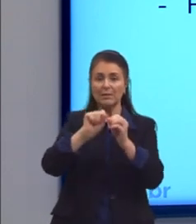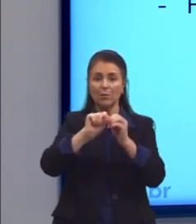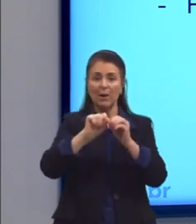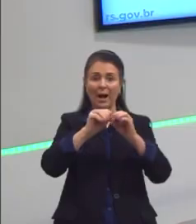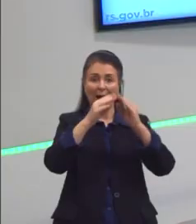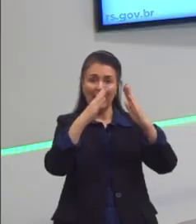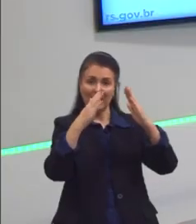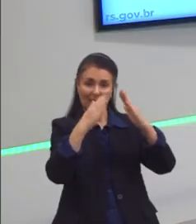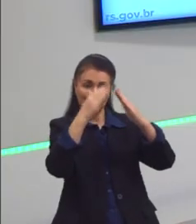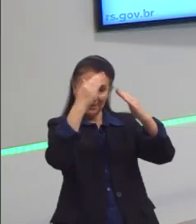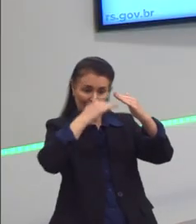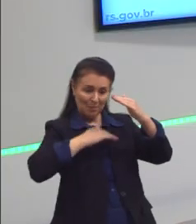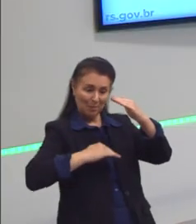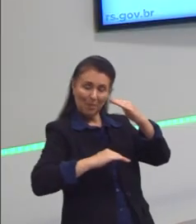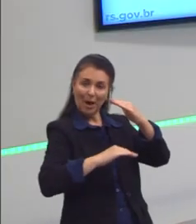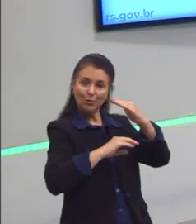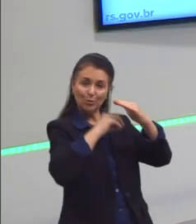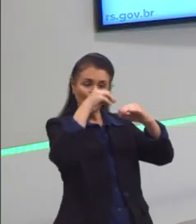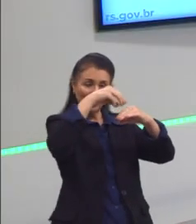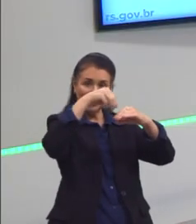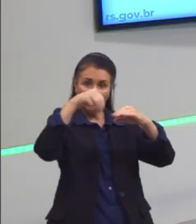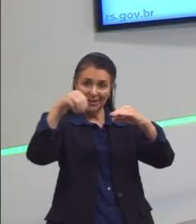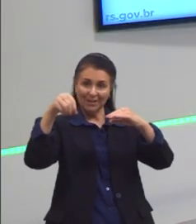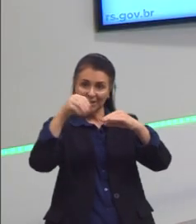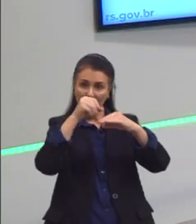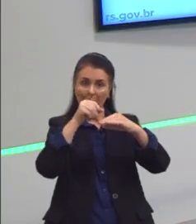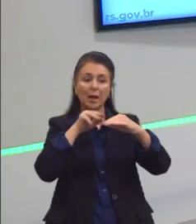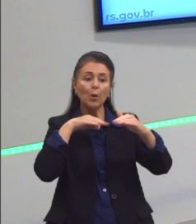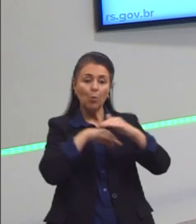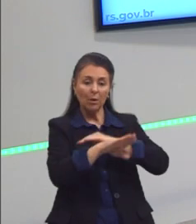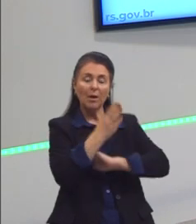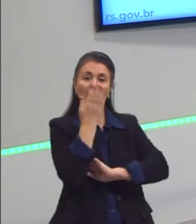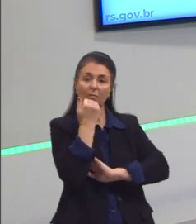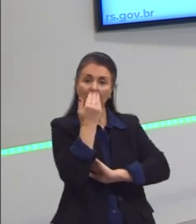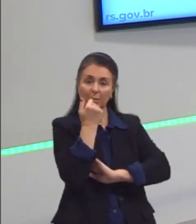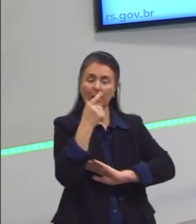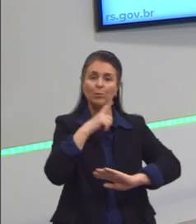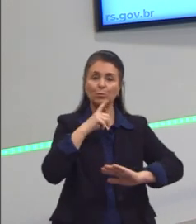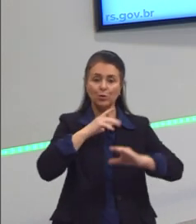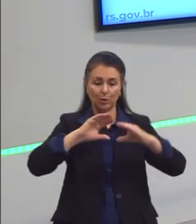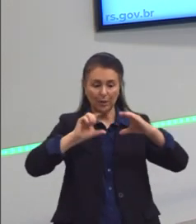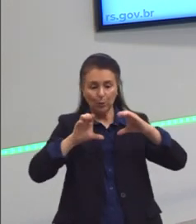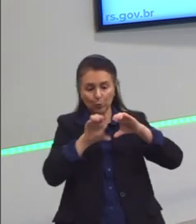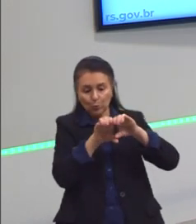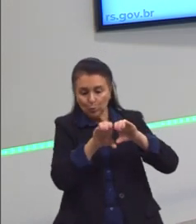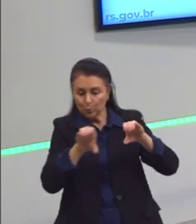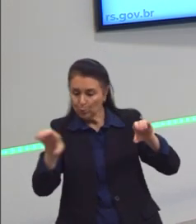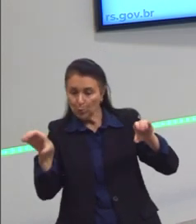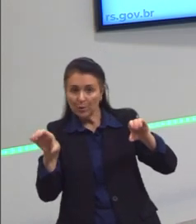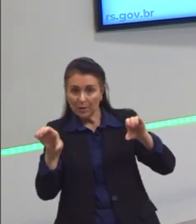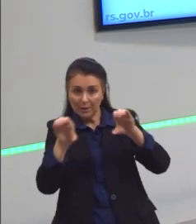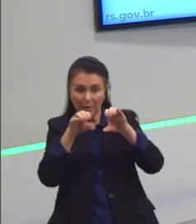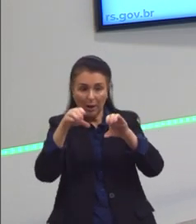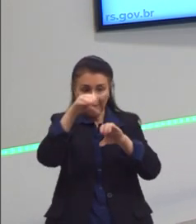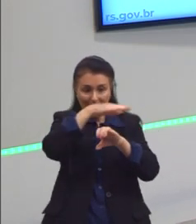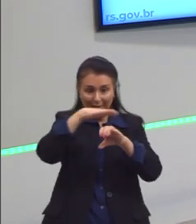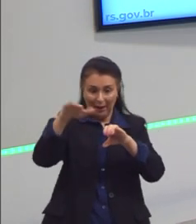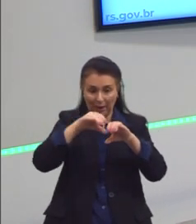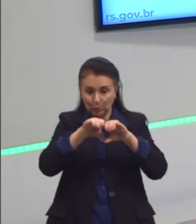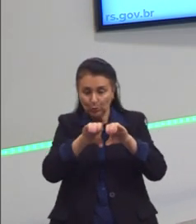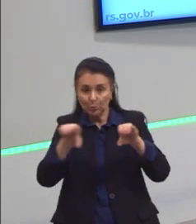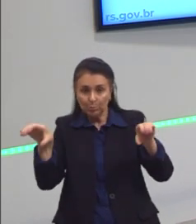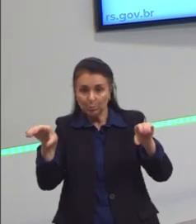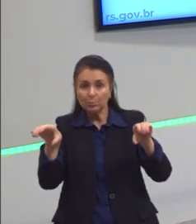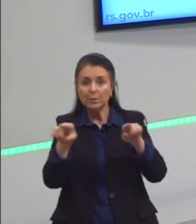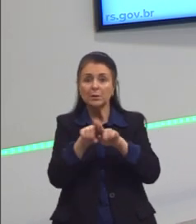a preservar a temperatura. Eles guardavam seus alimentos também, tinham túneis, conectando essas casas. Aqui a gente